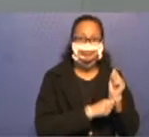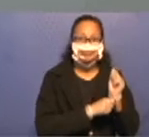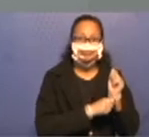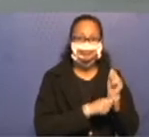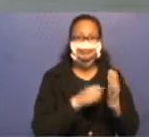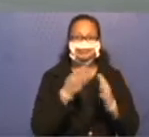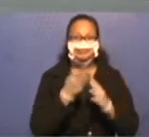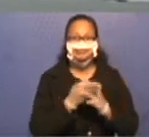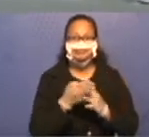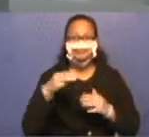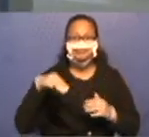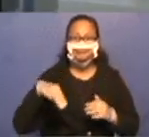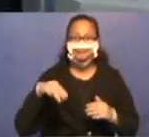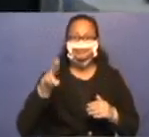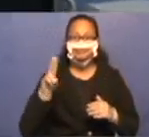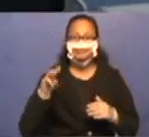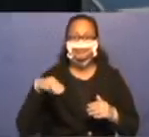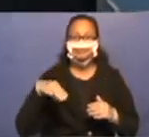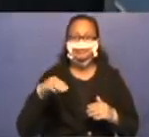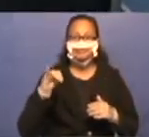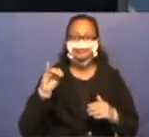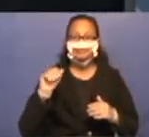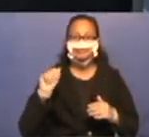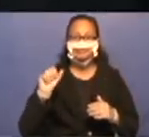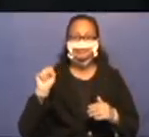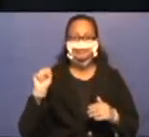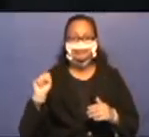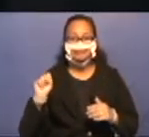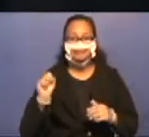Múmias, não foi? Em língua portuguesa?